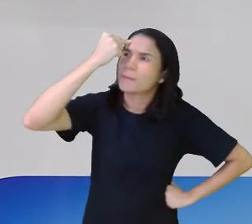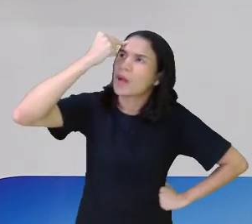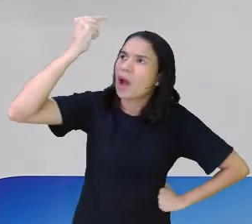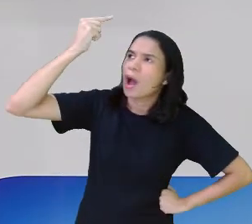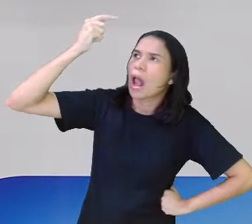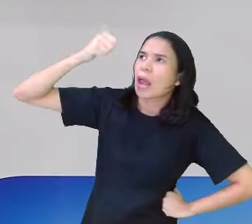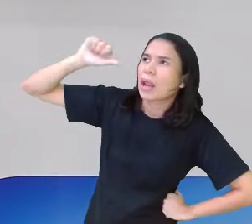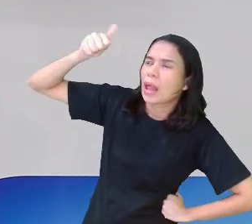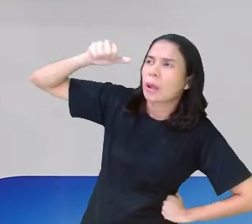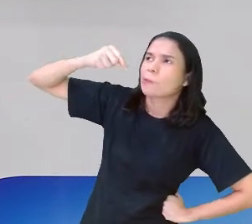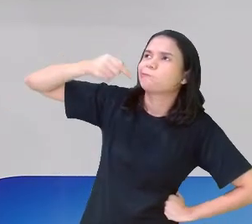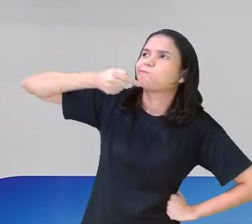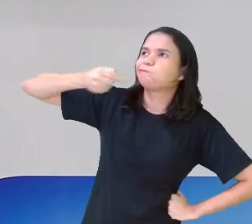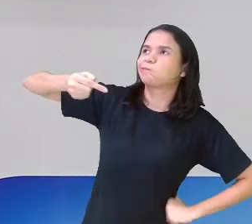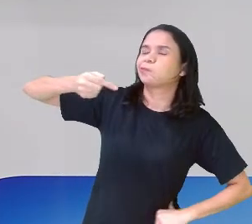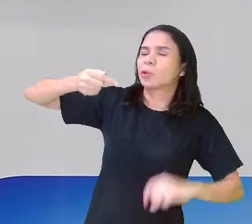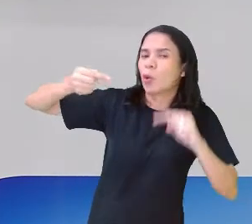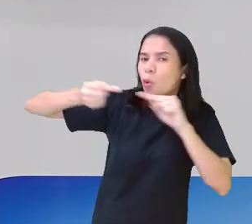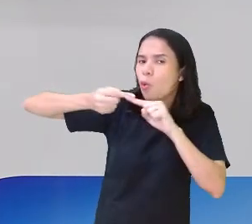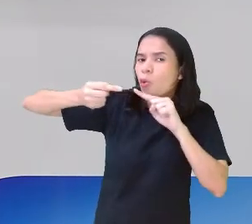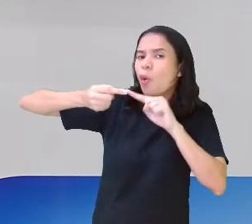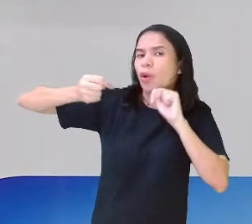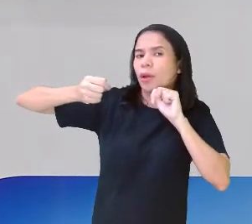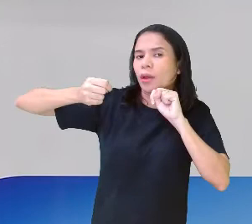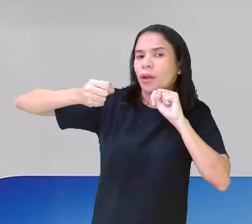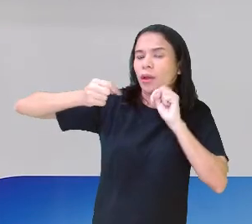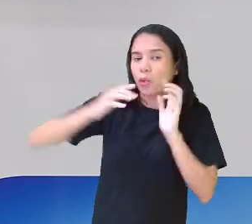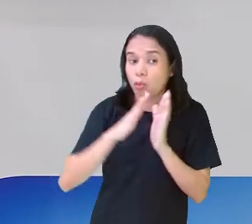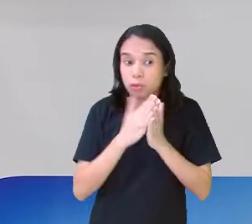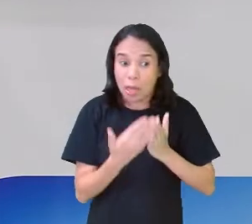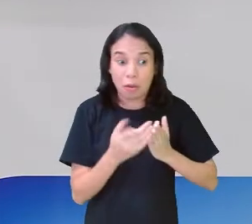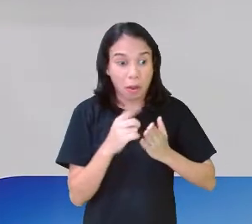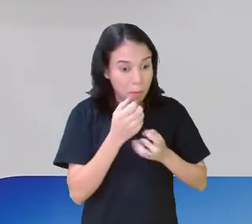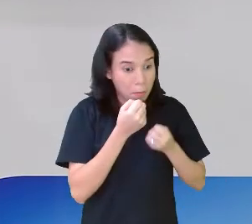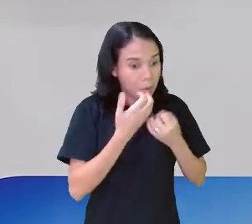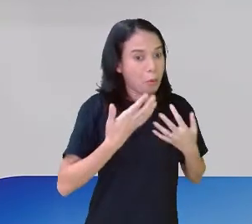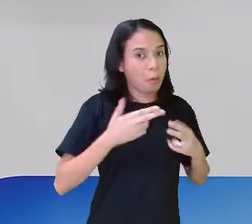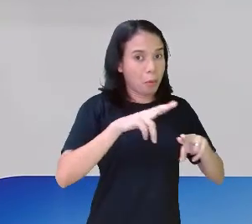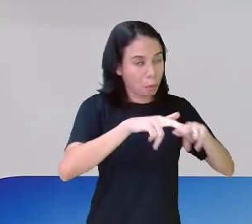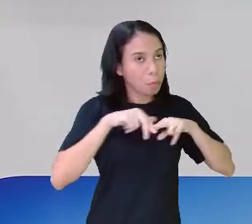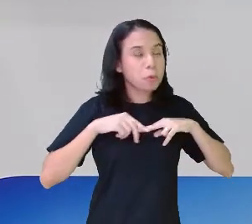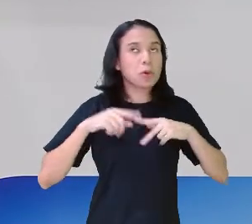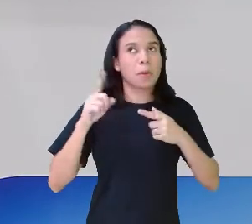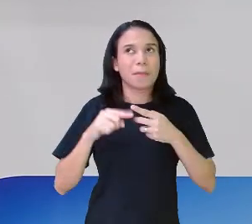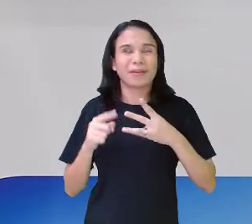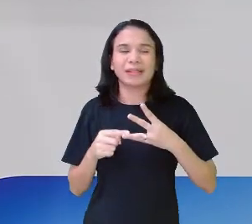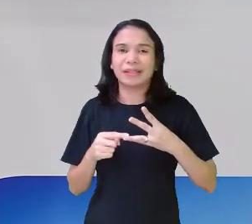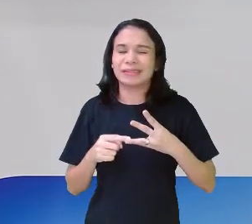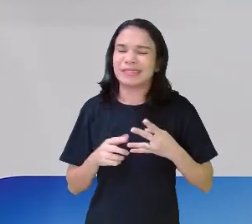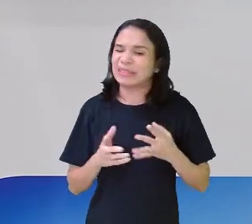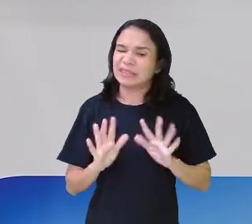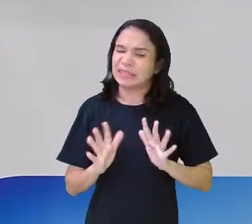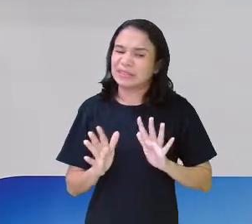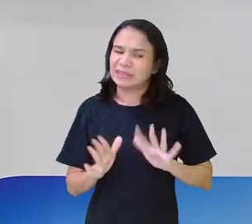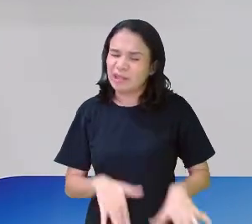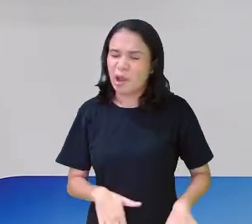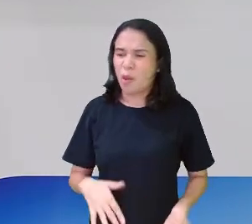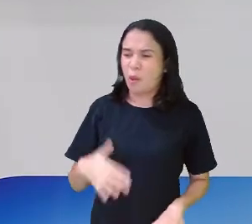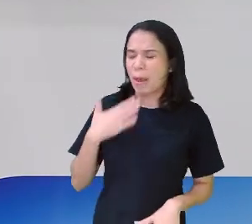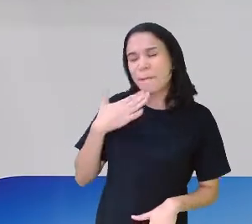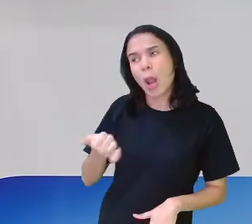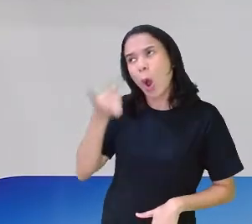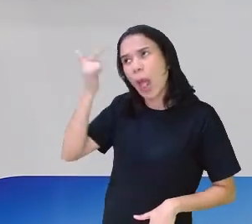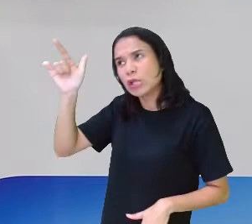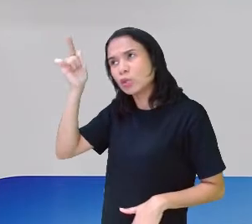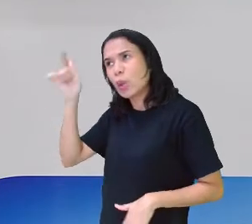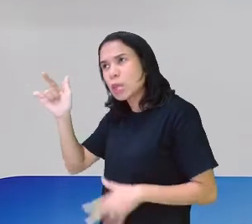analisou e concorda? É realmente esse livro, é muito bom por isso, por aquilo? Não, não, acho que o autor aqui devia ter feito assim,